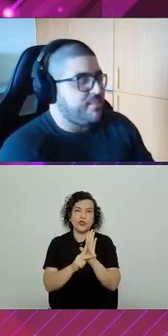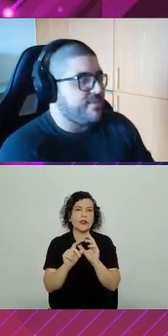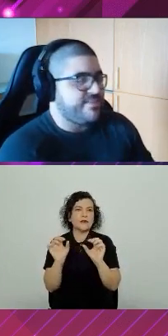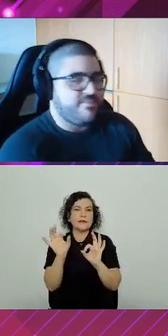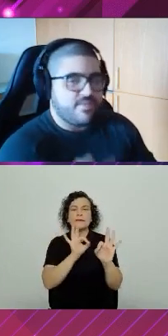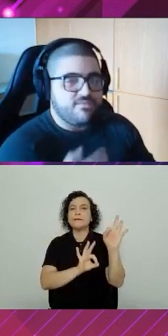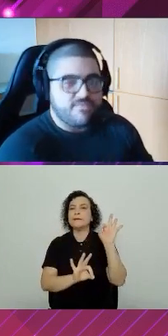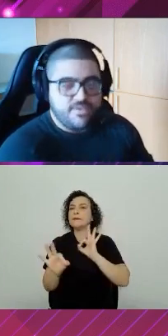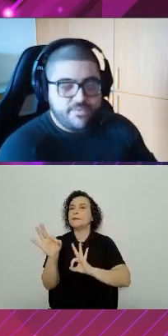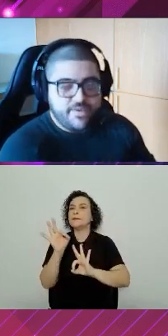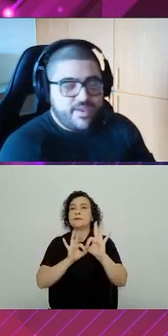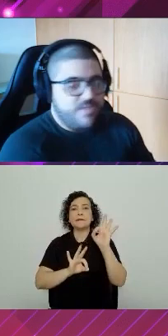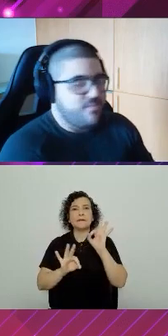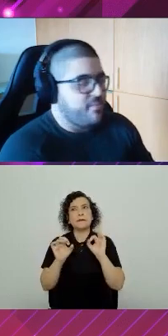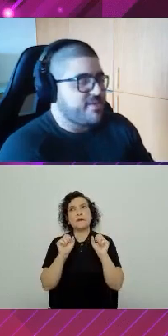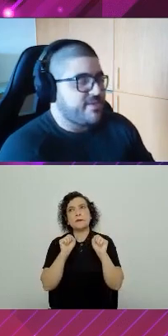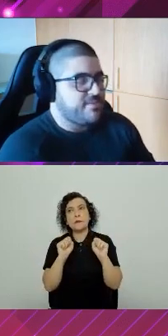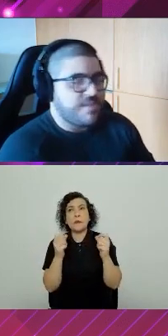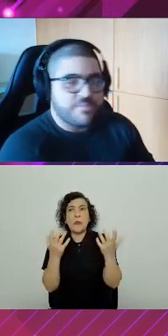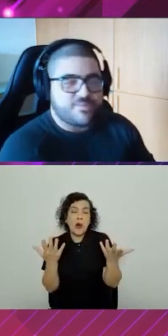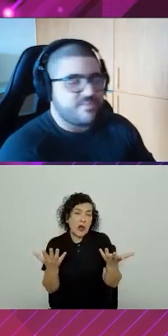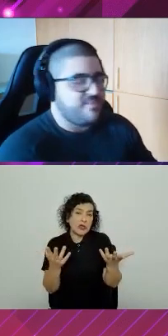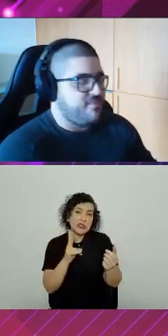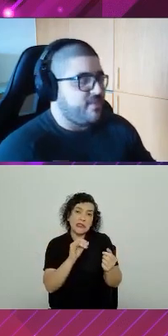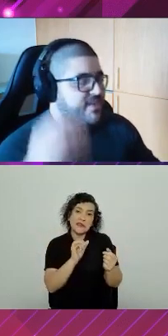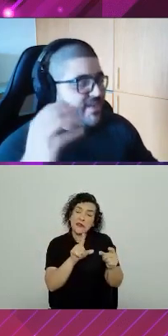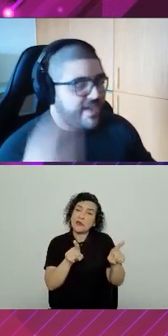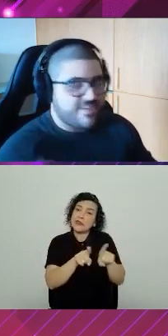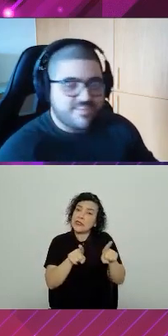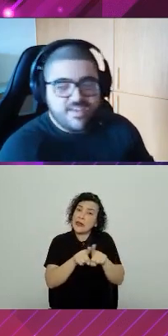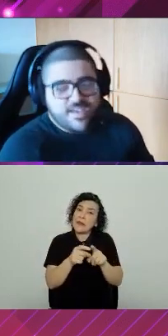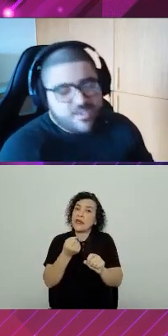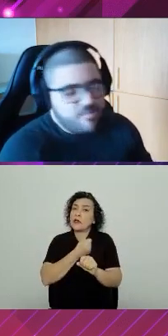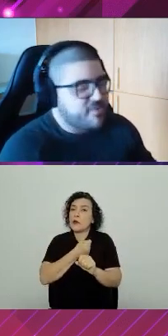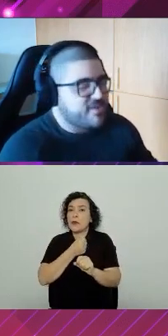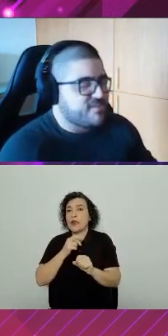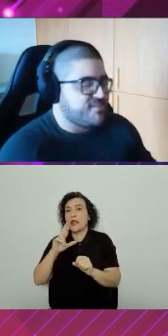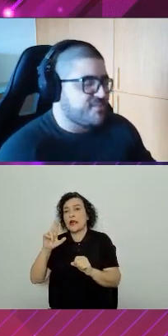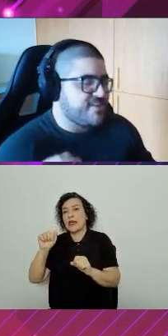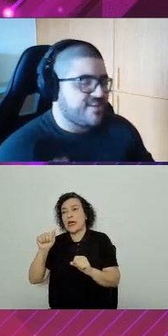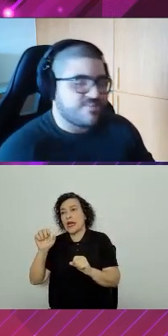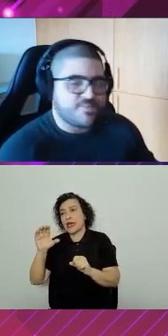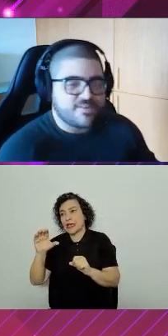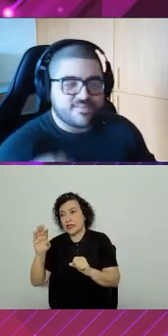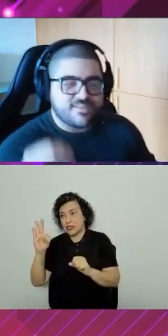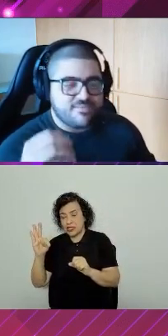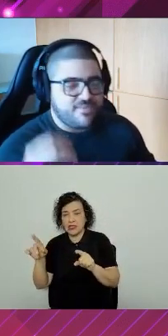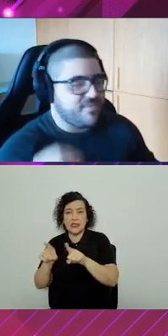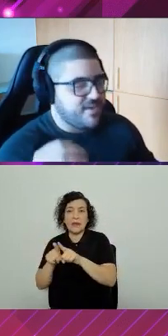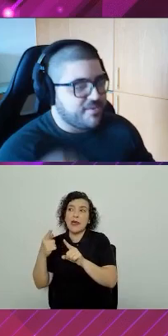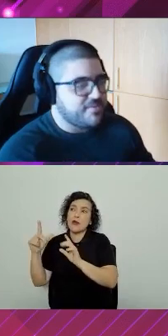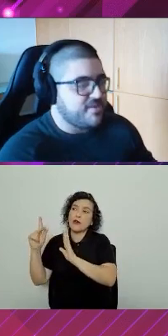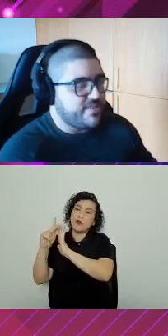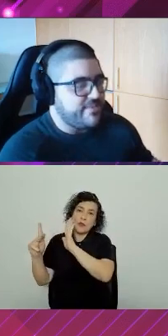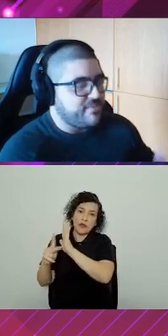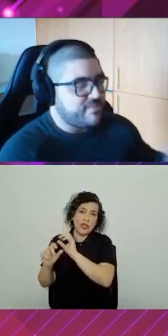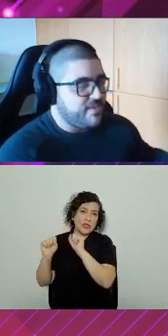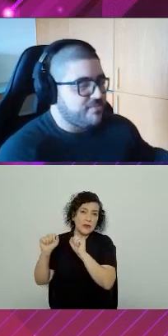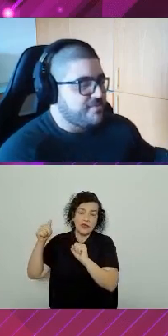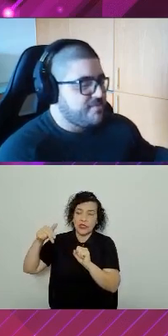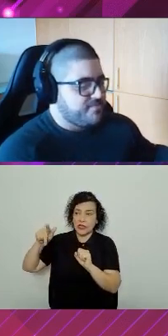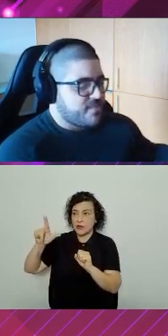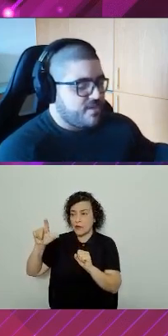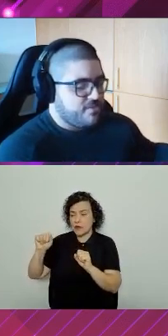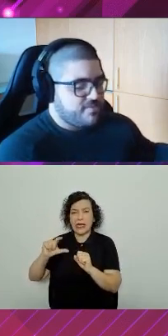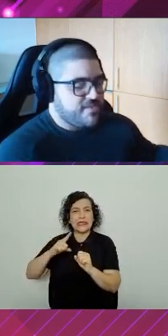Ele pode ser feito em view e o meu projeto numbers pode ser feito em react e o meu projeto oportunidades pode ser feito em angular. Então, eu